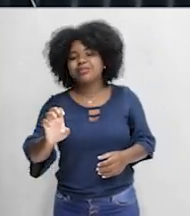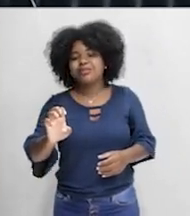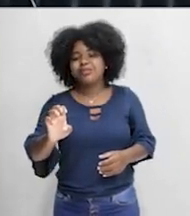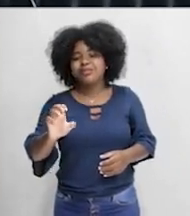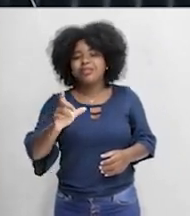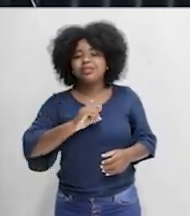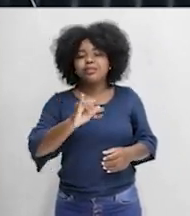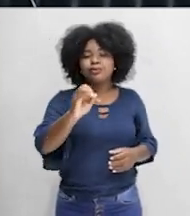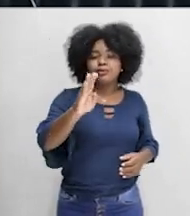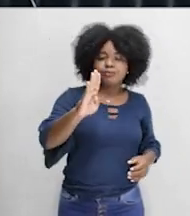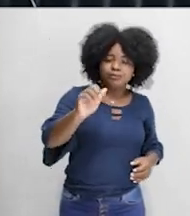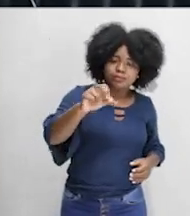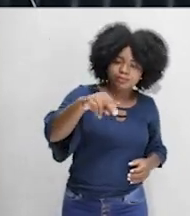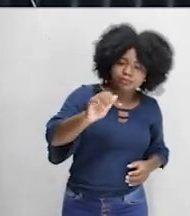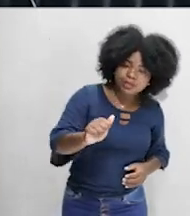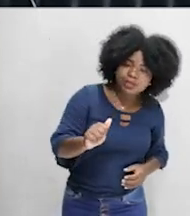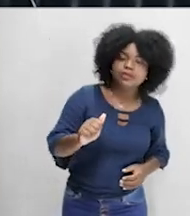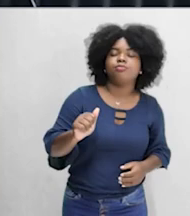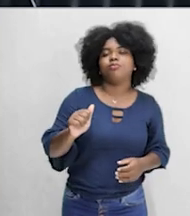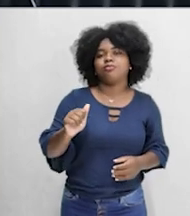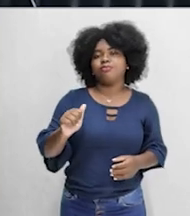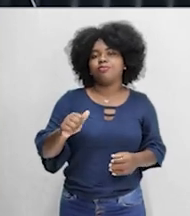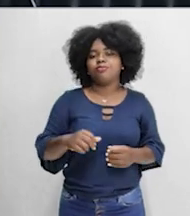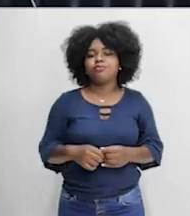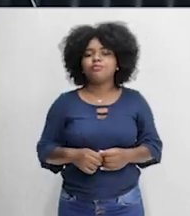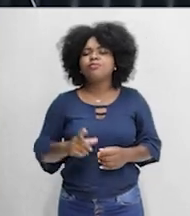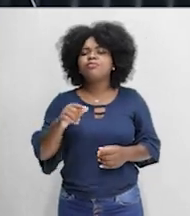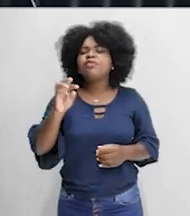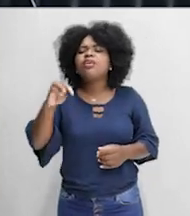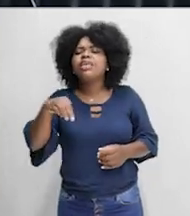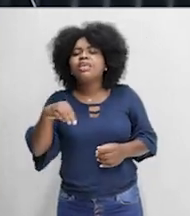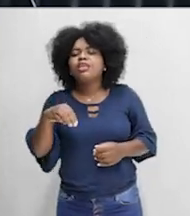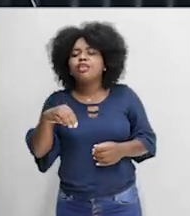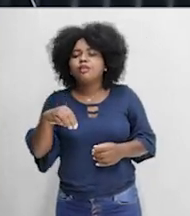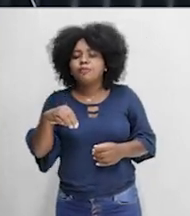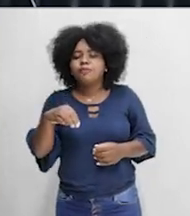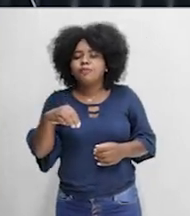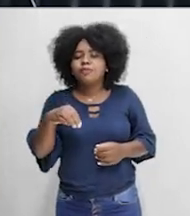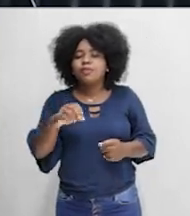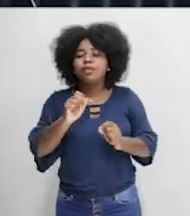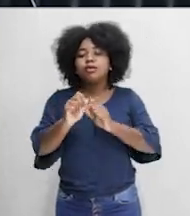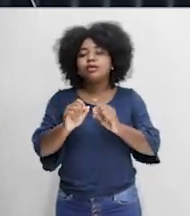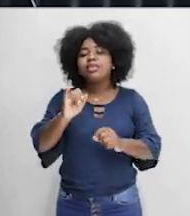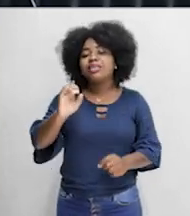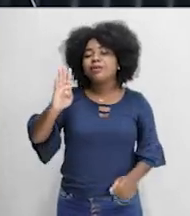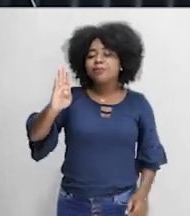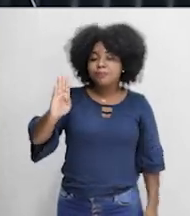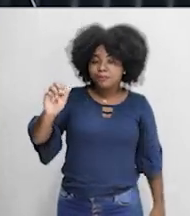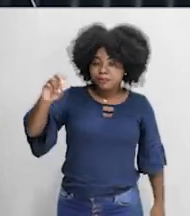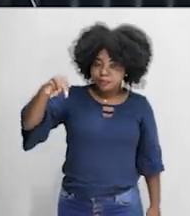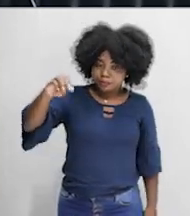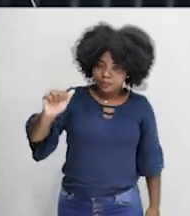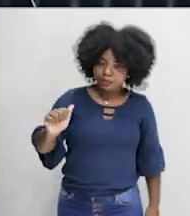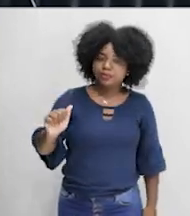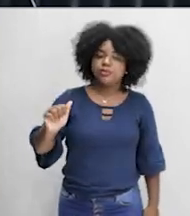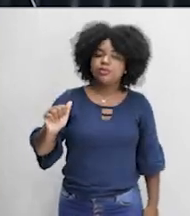conjunto com o órgão superior, o Conselho de Governo e o CUNAMA. Quem é que vai executar, Marcos? É o IBAMA e o ICMBio, tá certo? Que vão ser